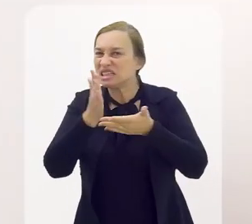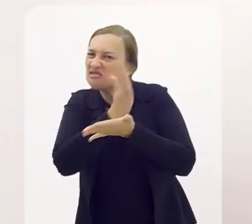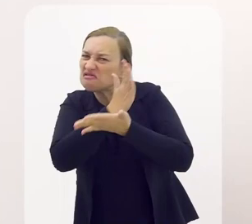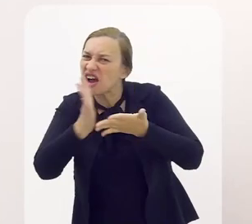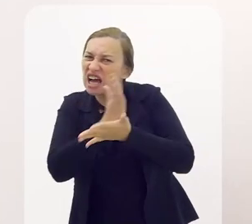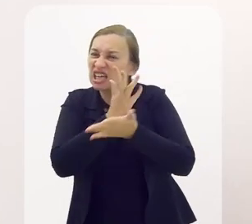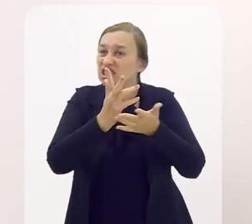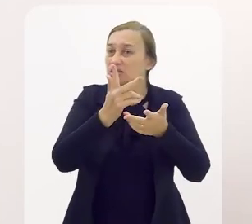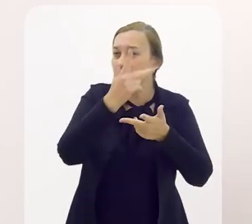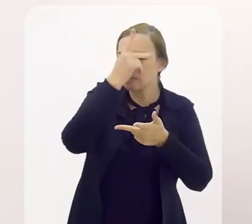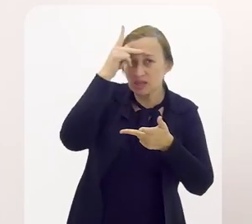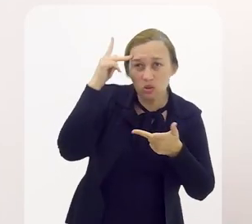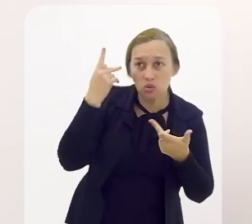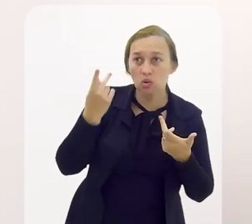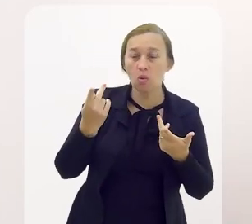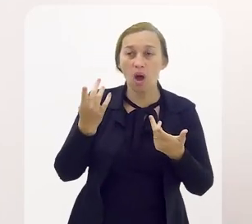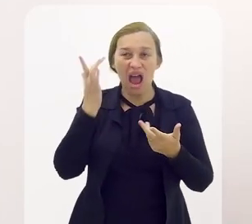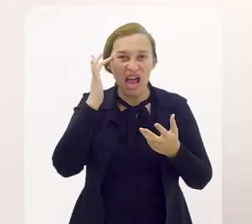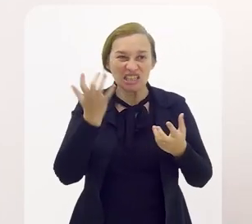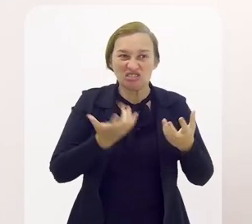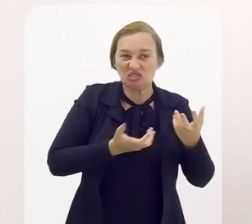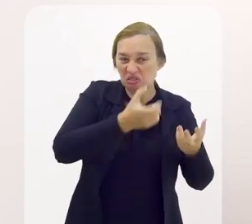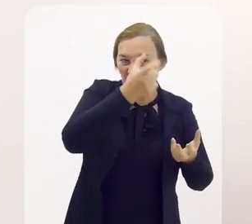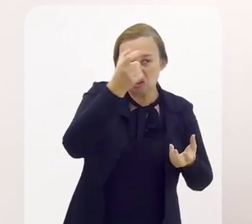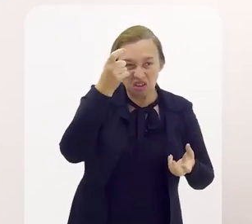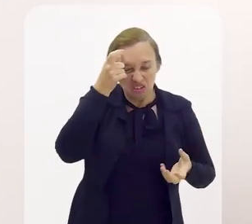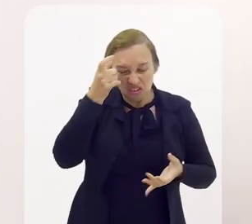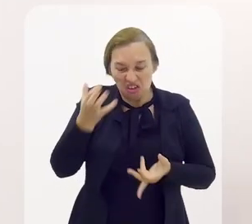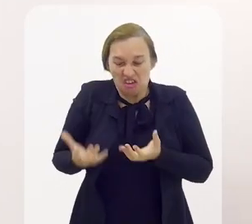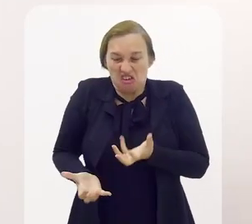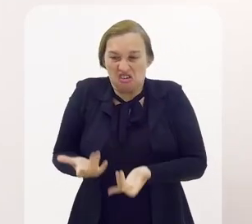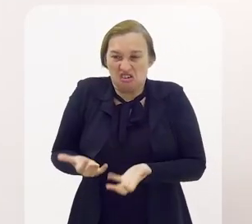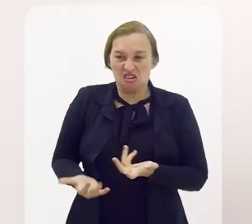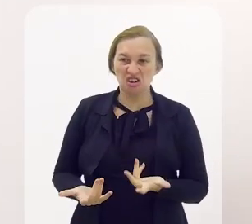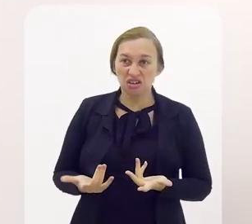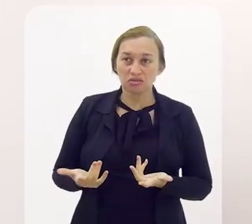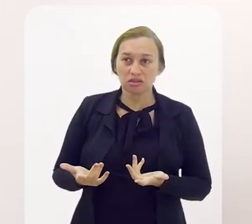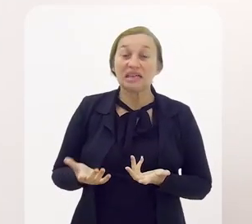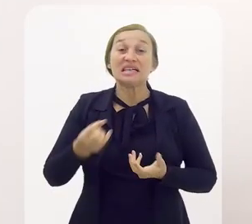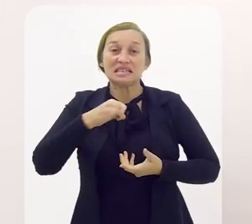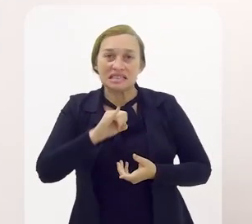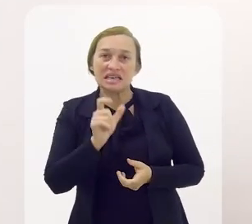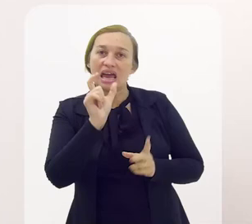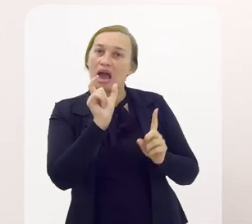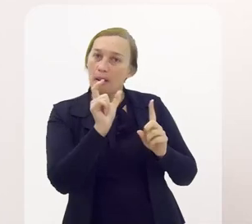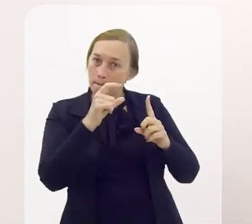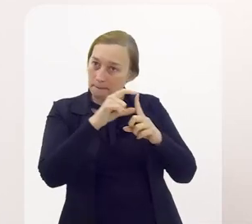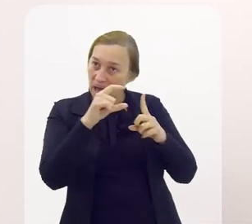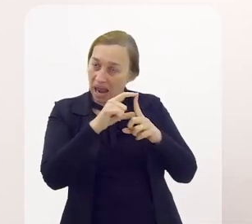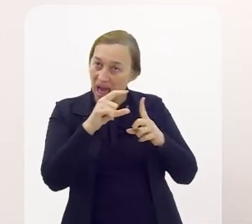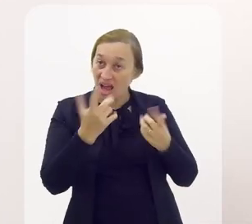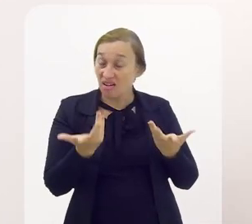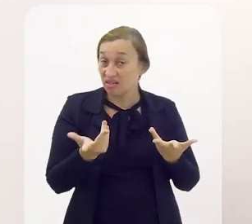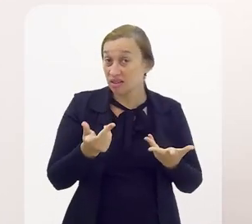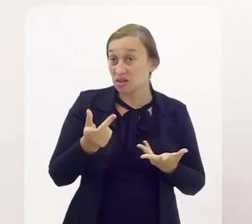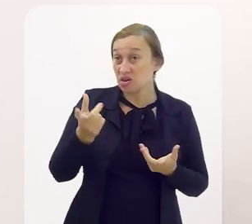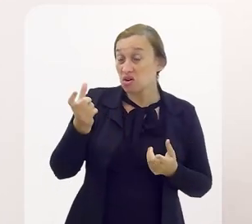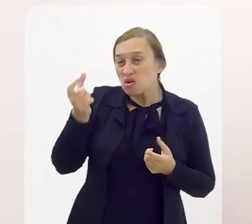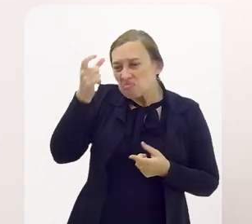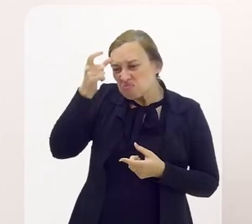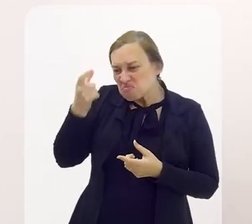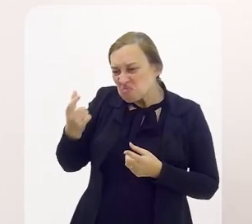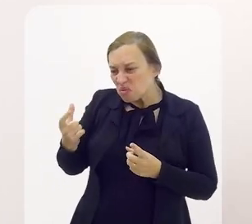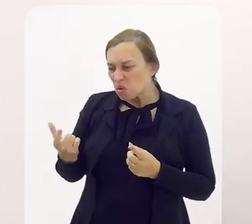muitas pessoas demonizavam. Então, se essa é a palavra, e para quem não sabe, o